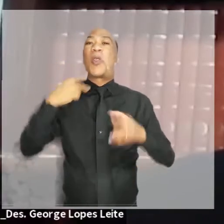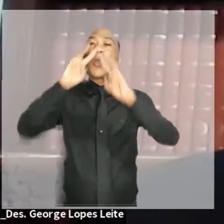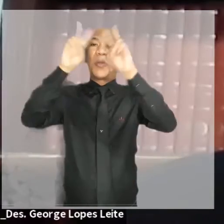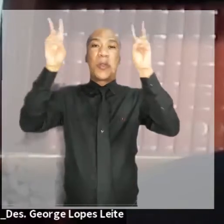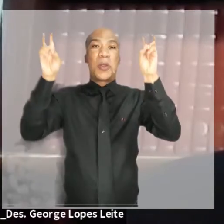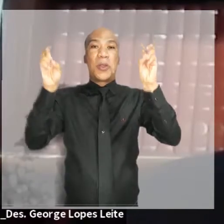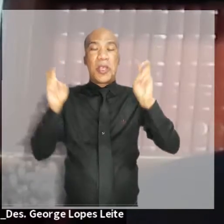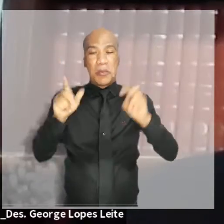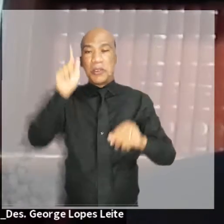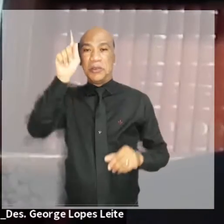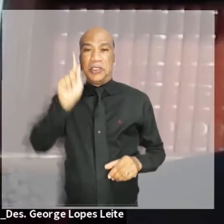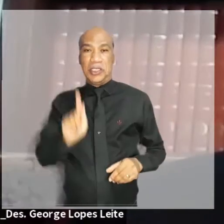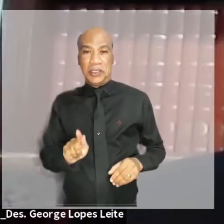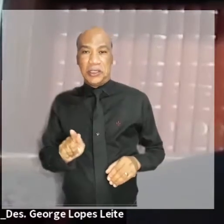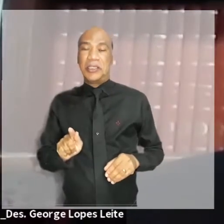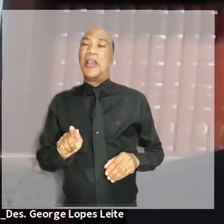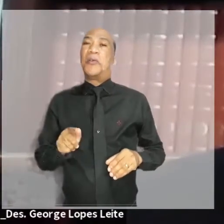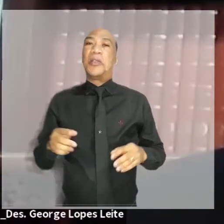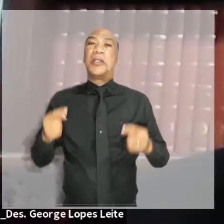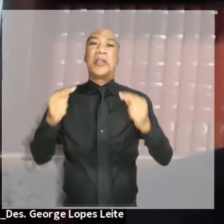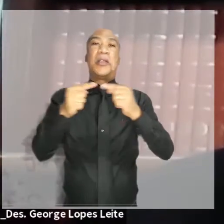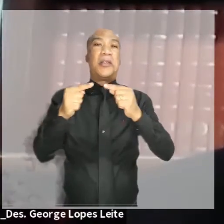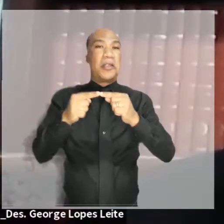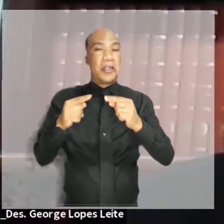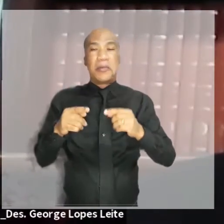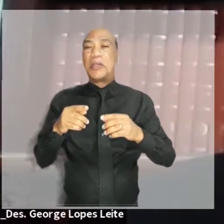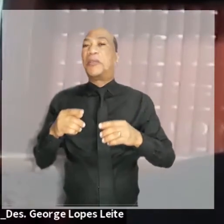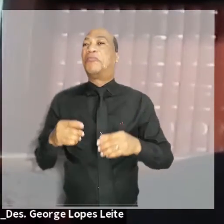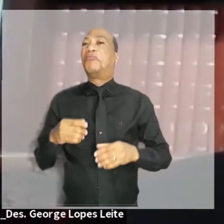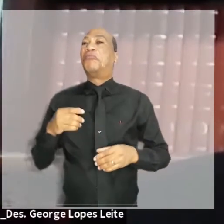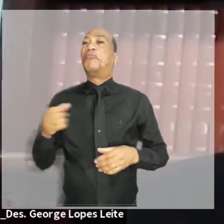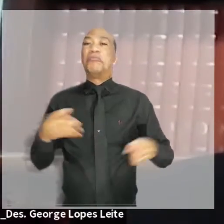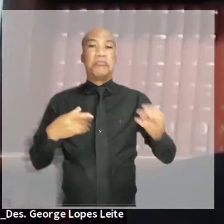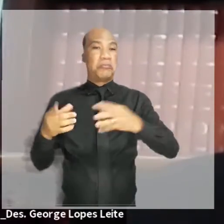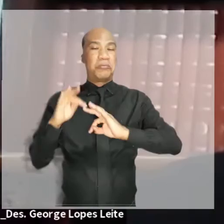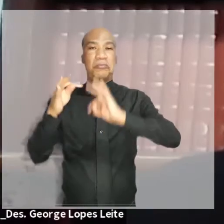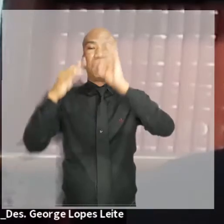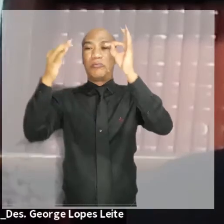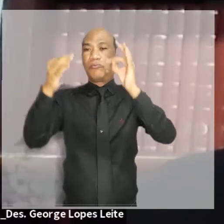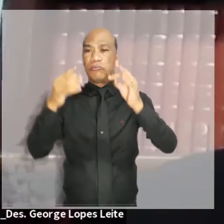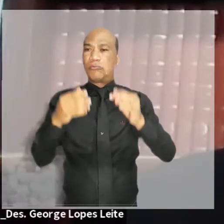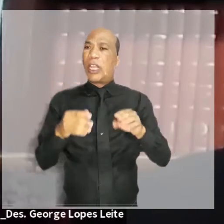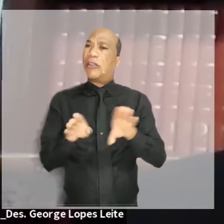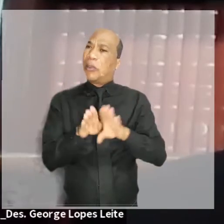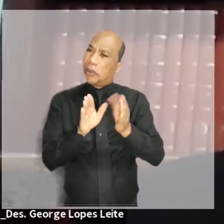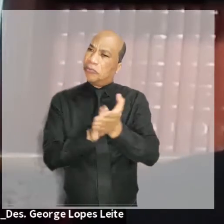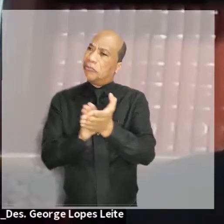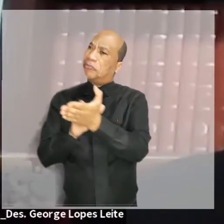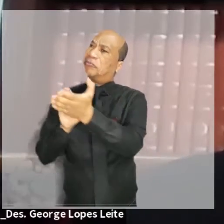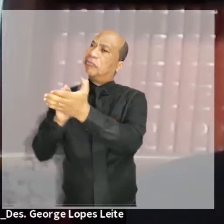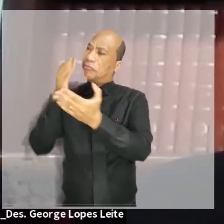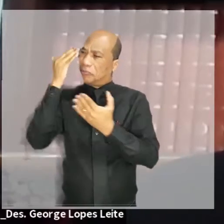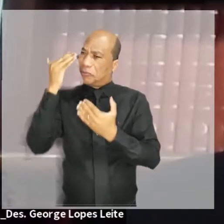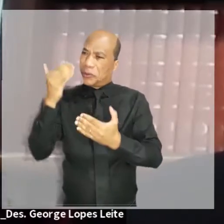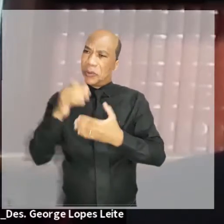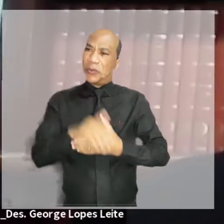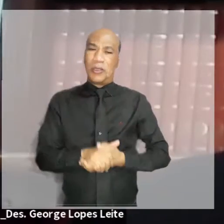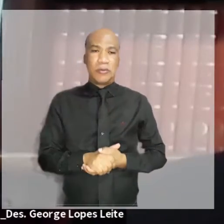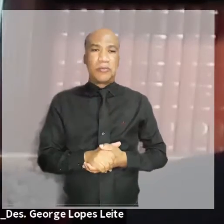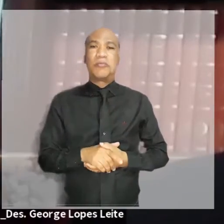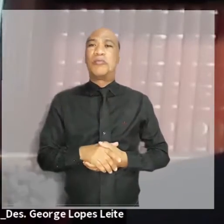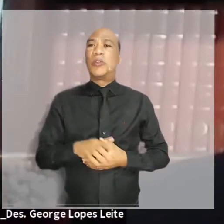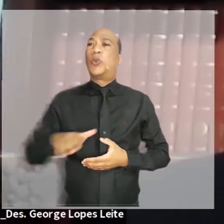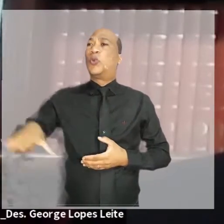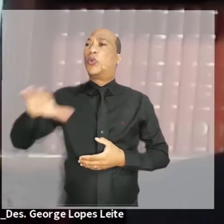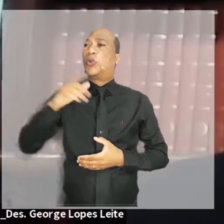e a vasta experiência relacionada aos temas de gestão e inovação. Cumprimento também, com muita alegria, a alta